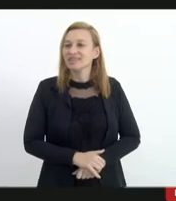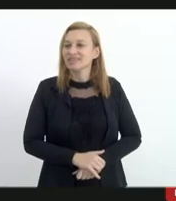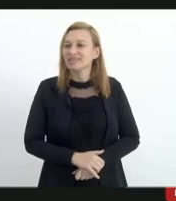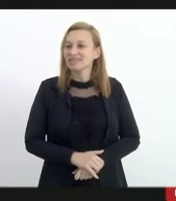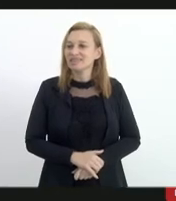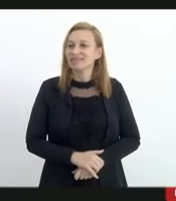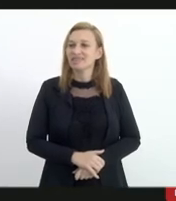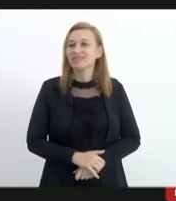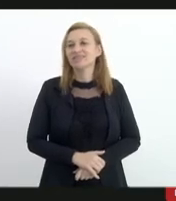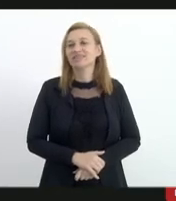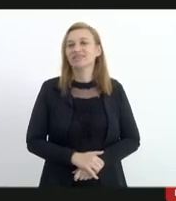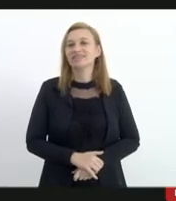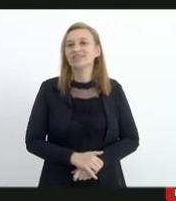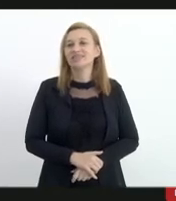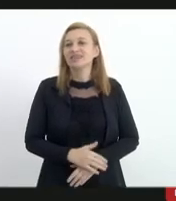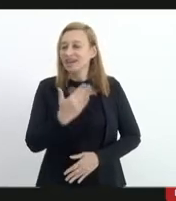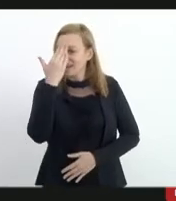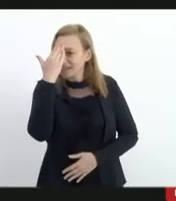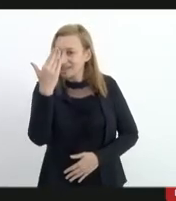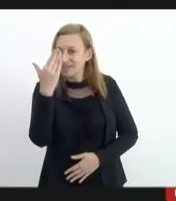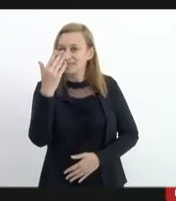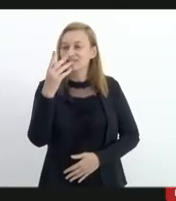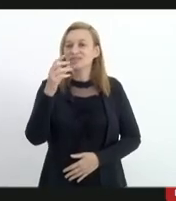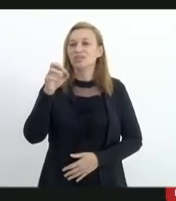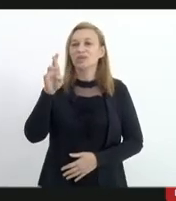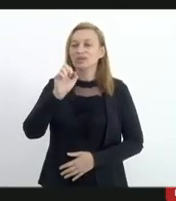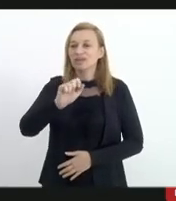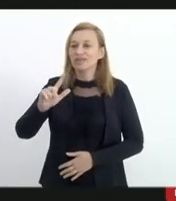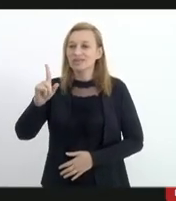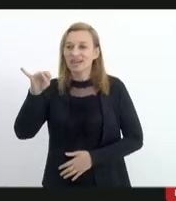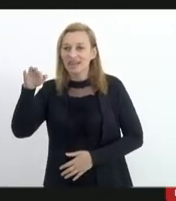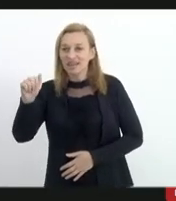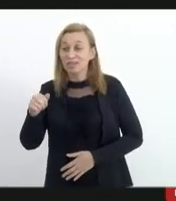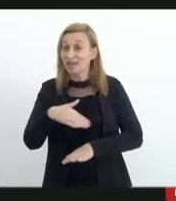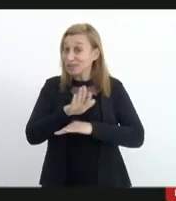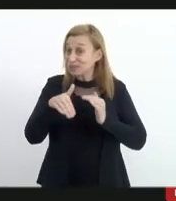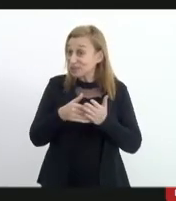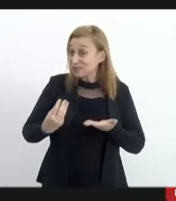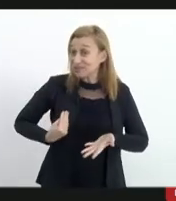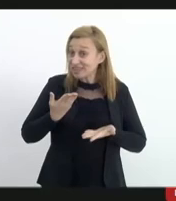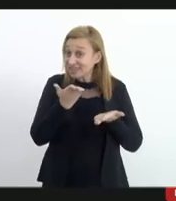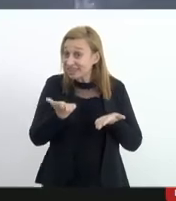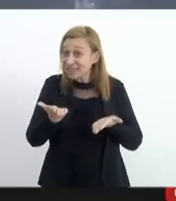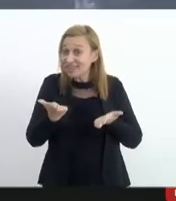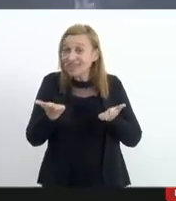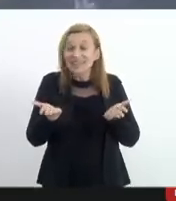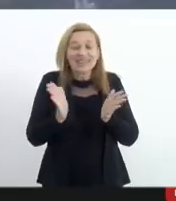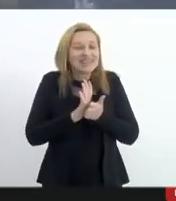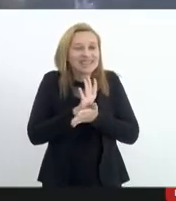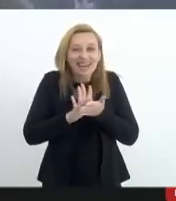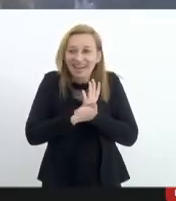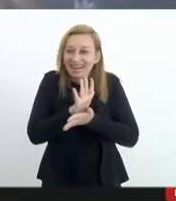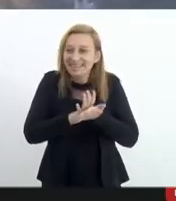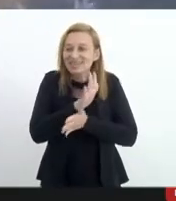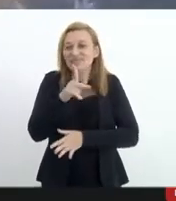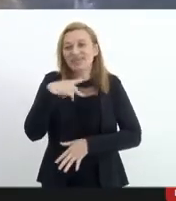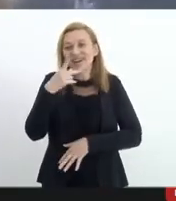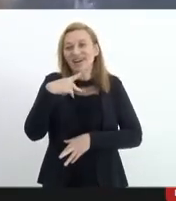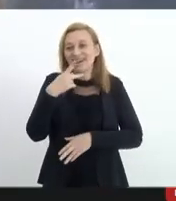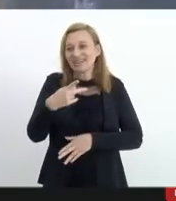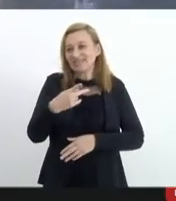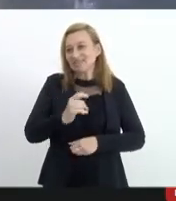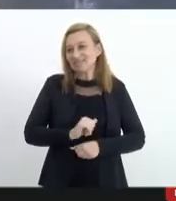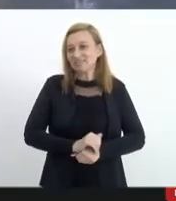agradeço agradeço deputado coronel Salema todos os presentes e acredito que nada mais havendo a tratar